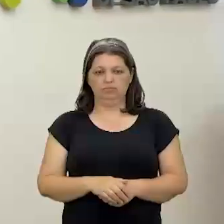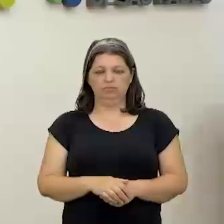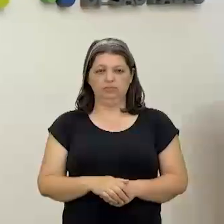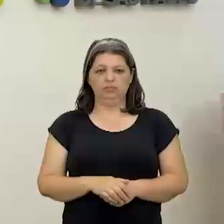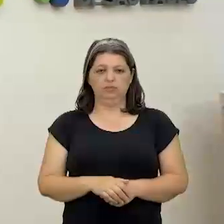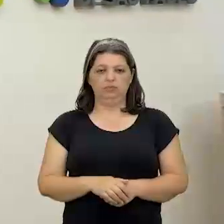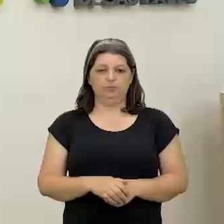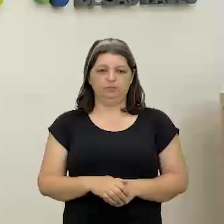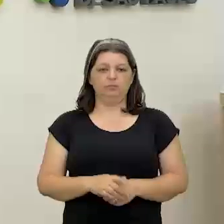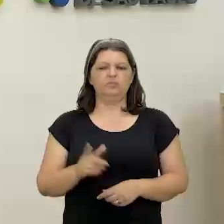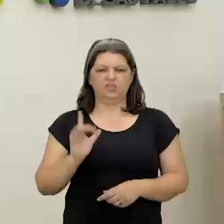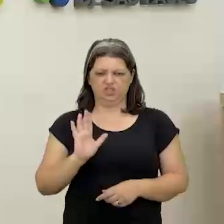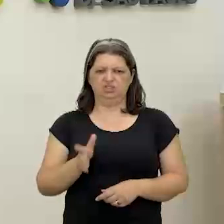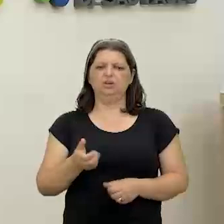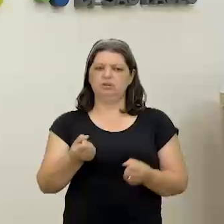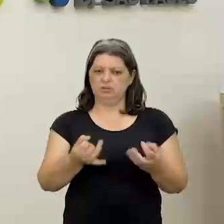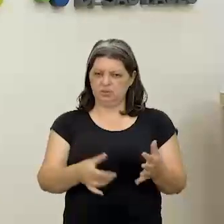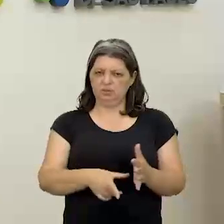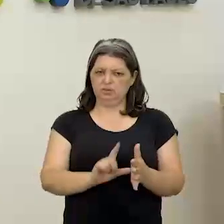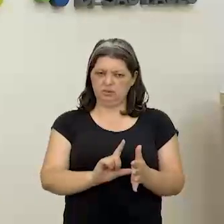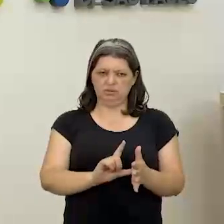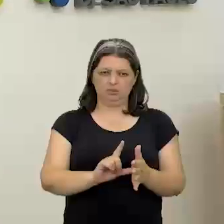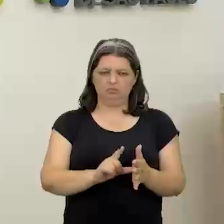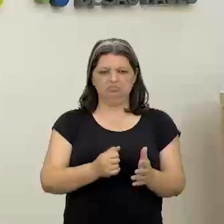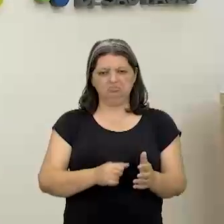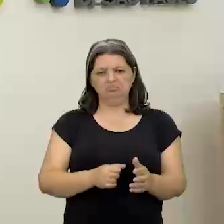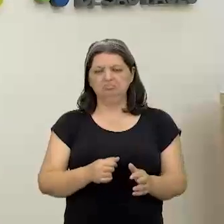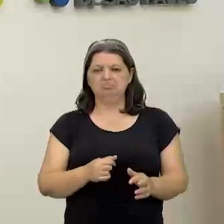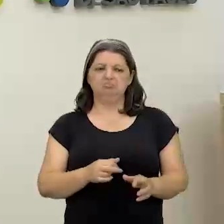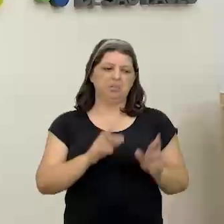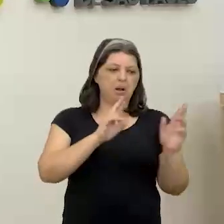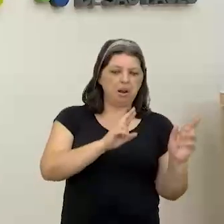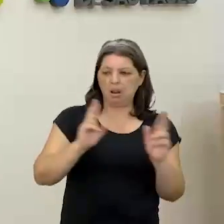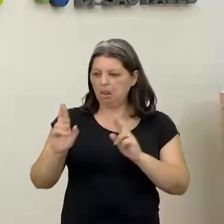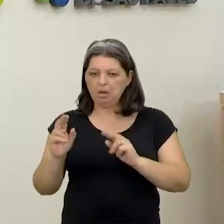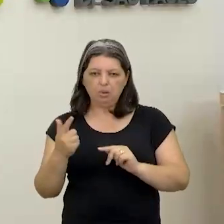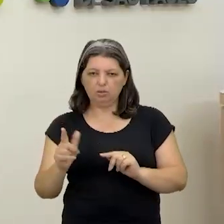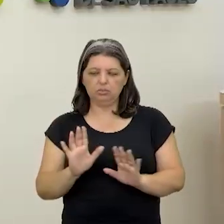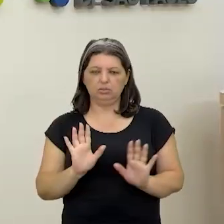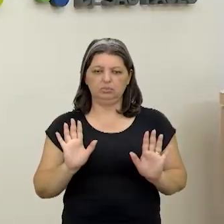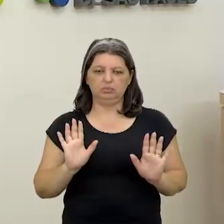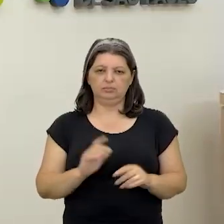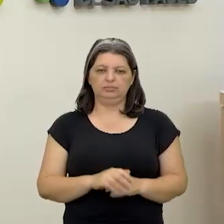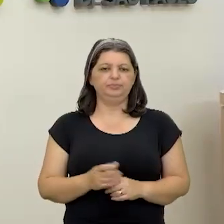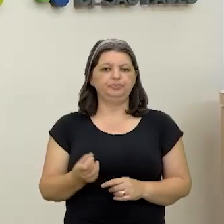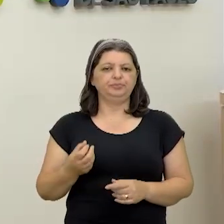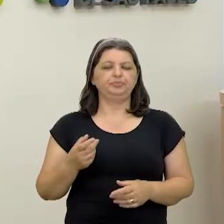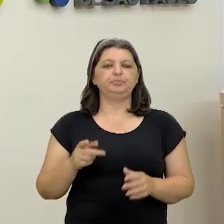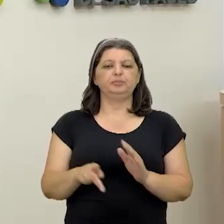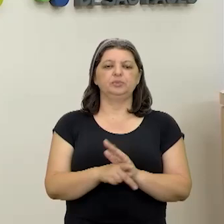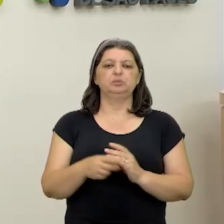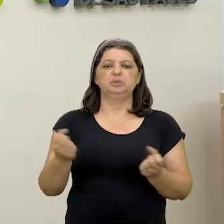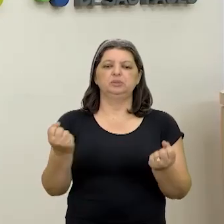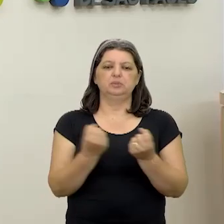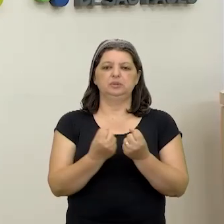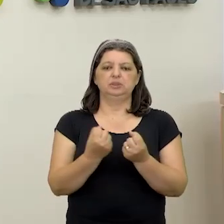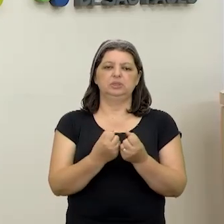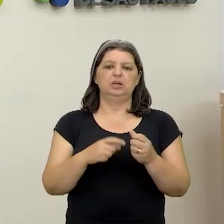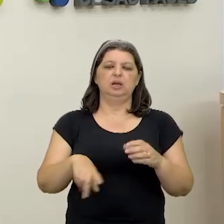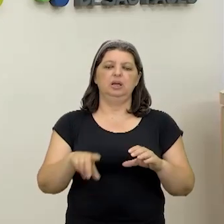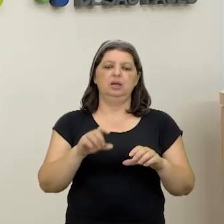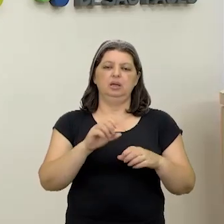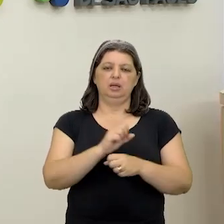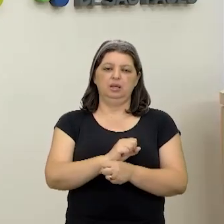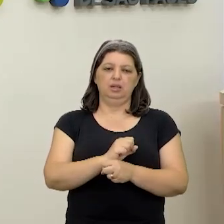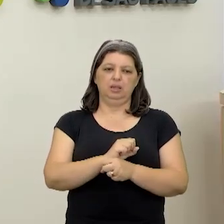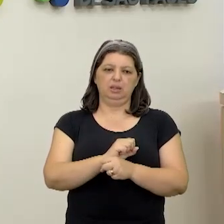A gente já até adiantou isso. Não estamos torcendo para um, torcendo para outro, fazendo apologia. se eu tiver que defender alguma coisa é a democracia, é os